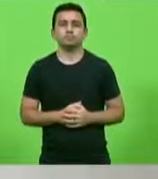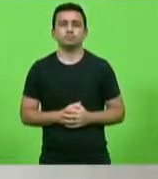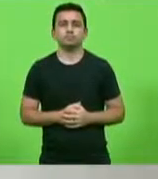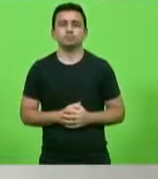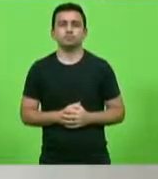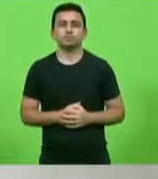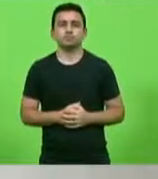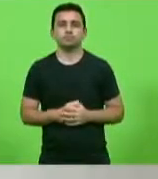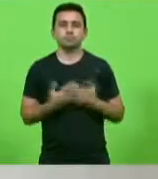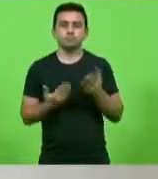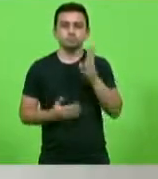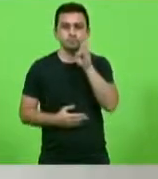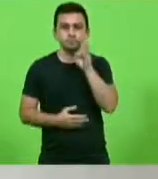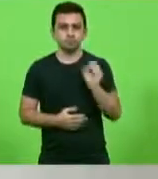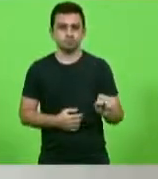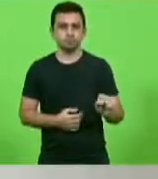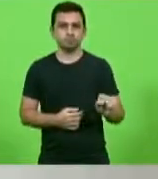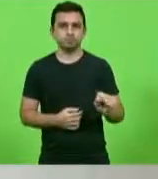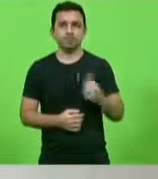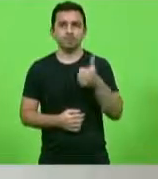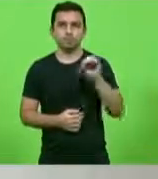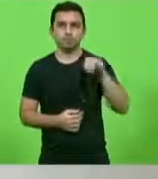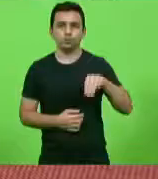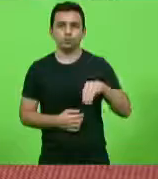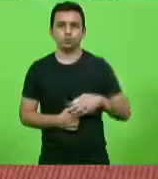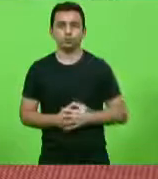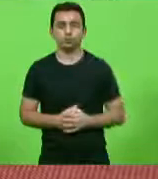Deputado Bruno Souza, por 10 minutos, deputado.